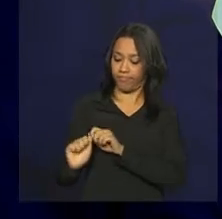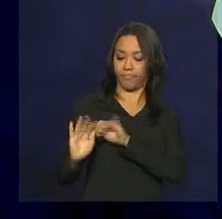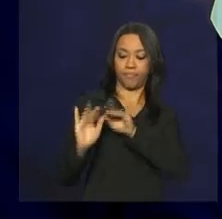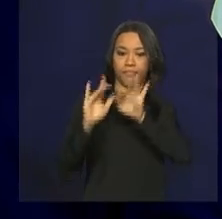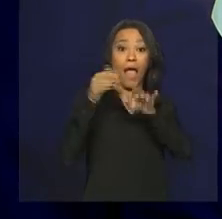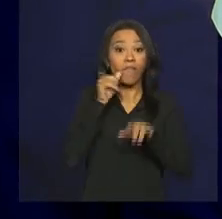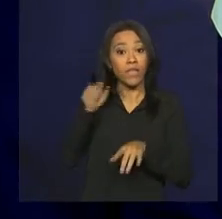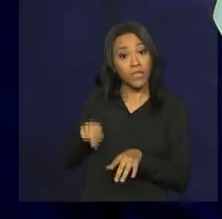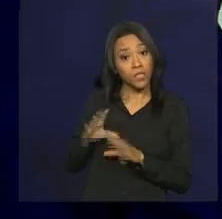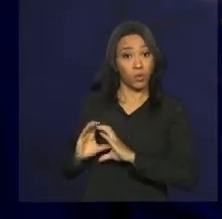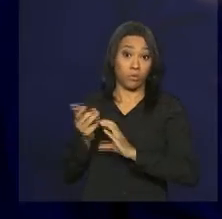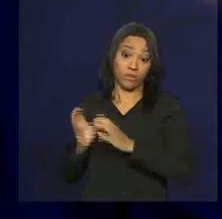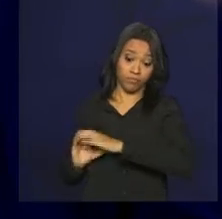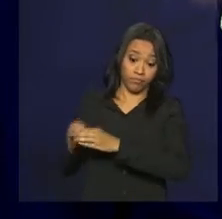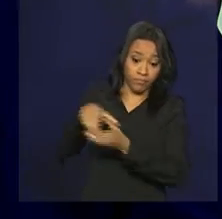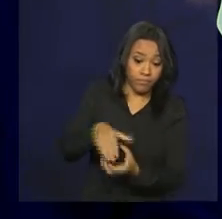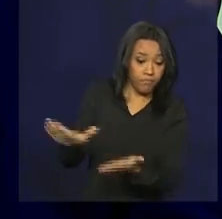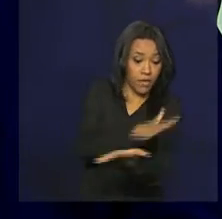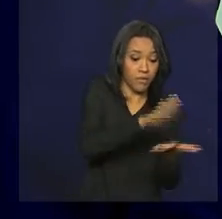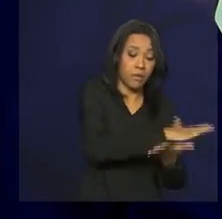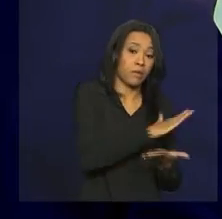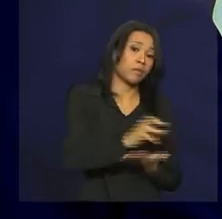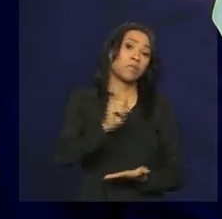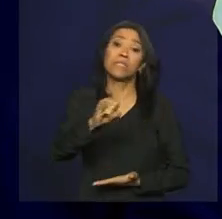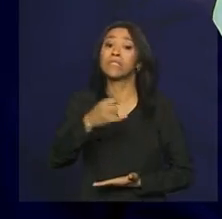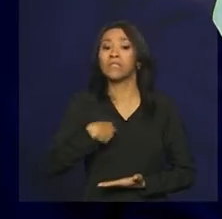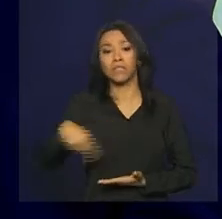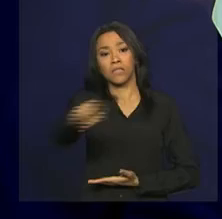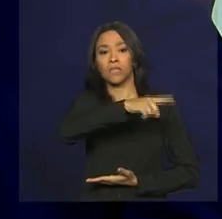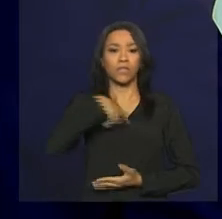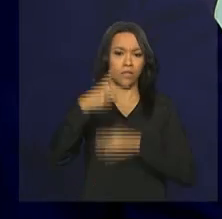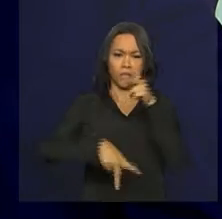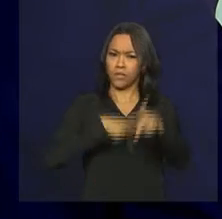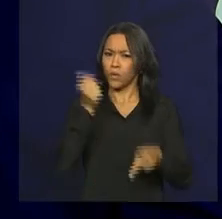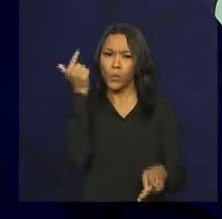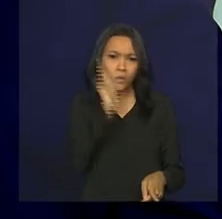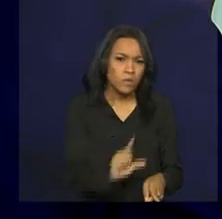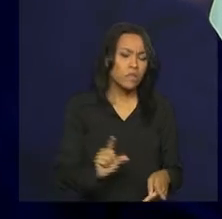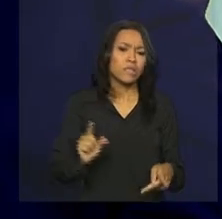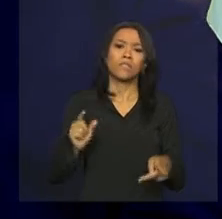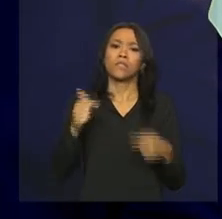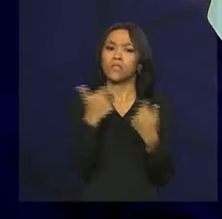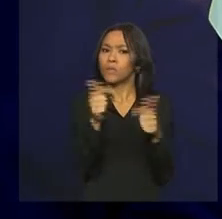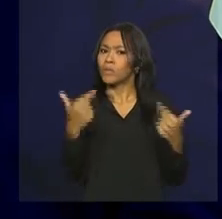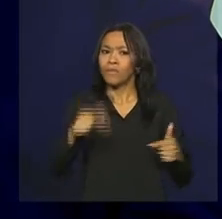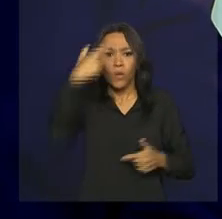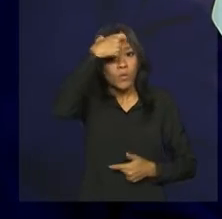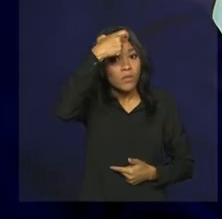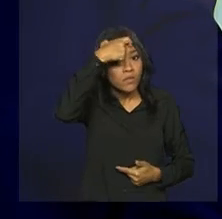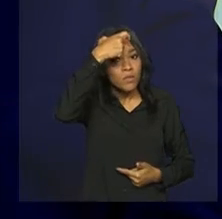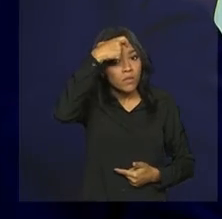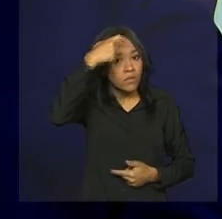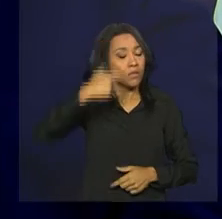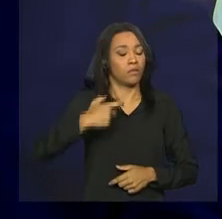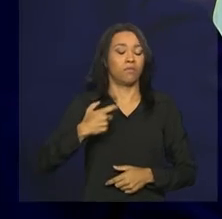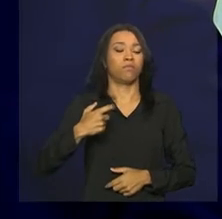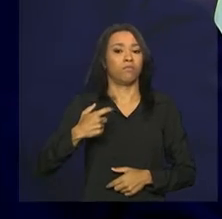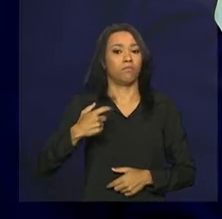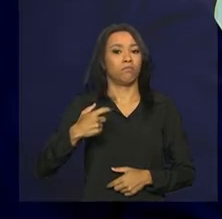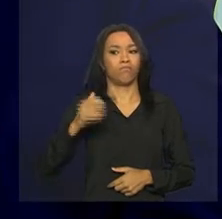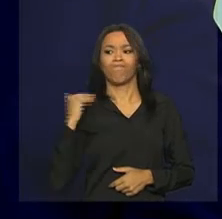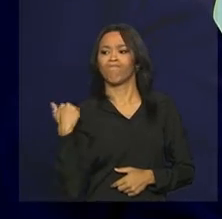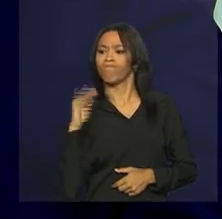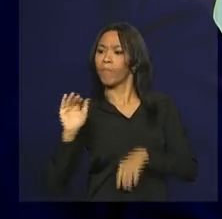Portanto, se a população não se mobilizar, se não tiver uma grande conscientização para